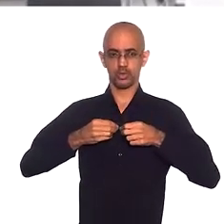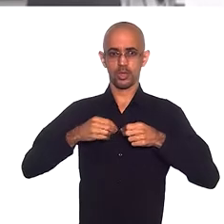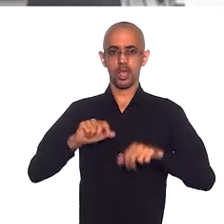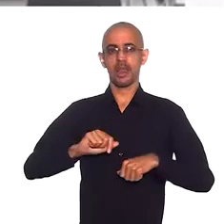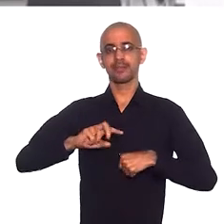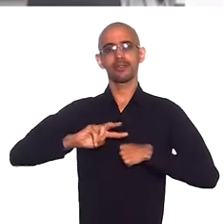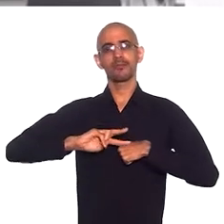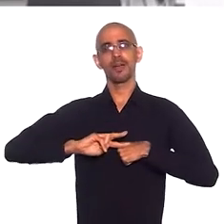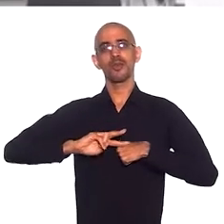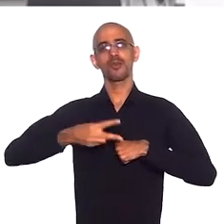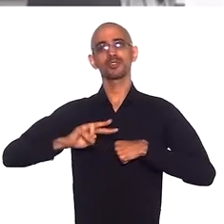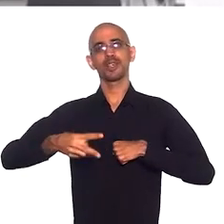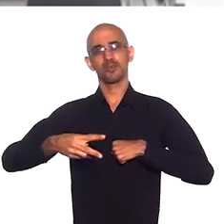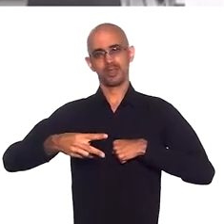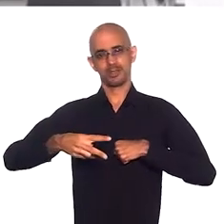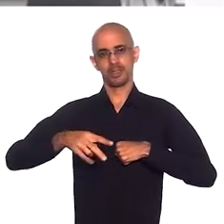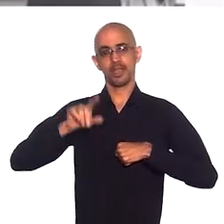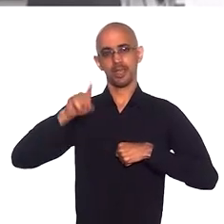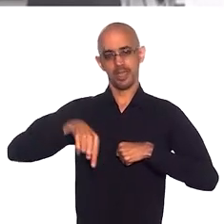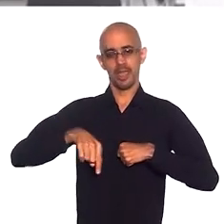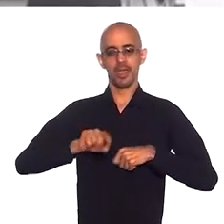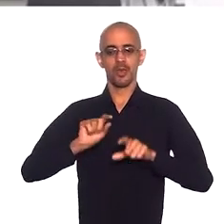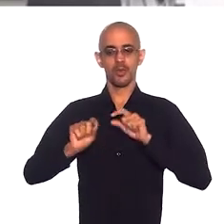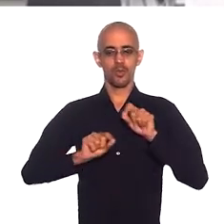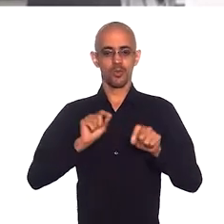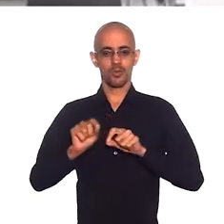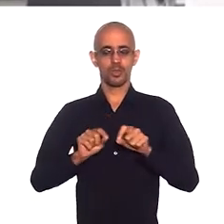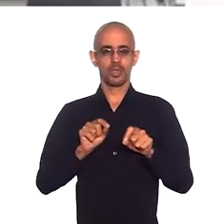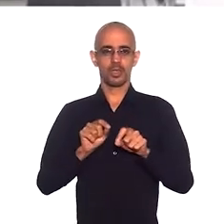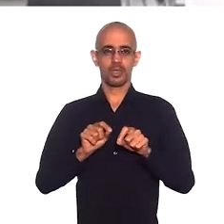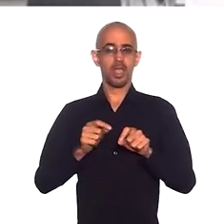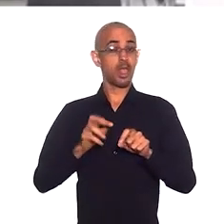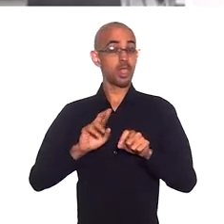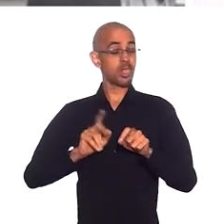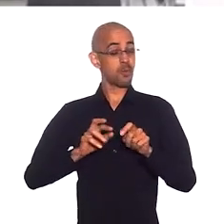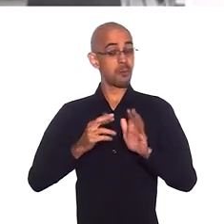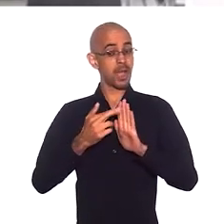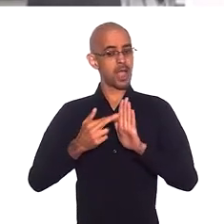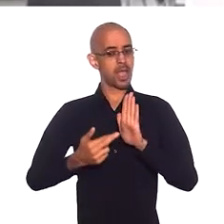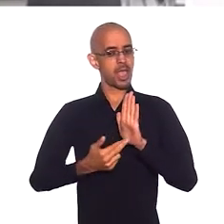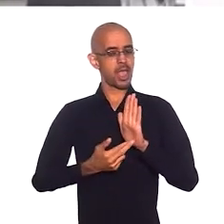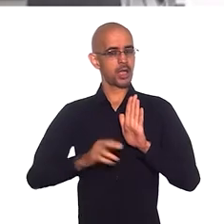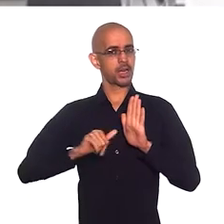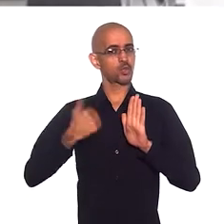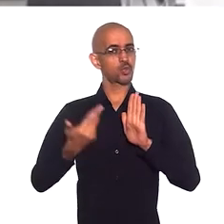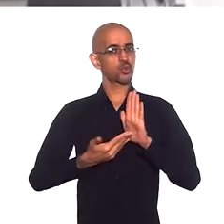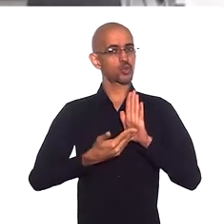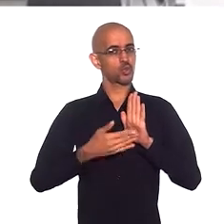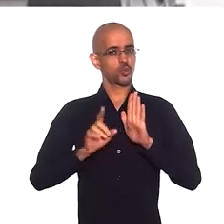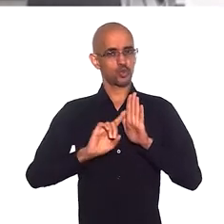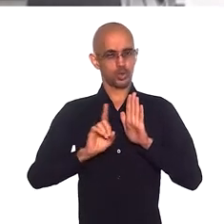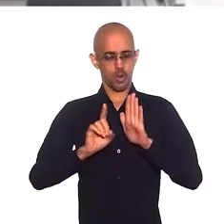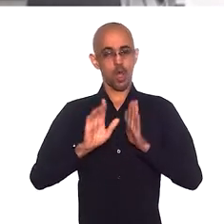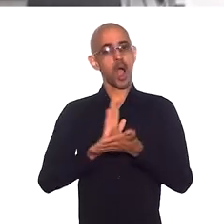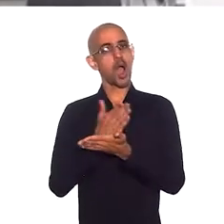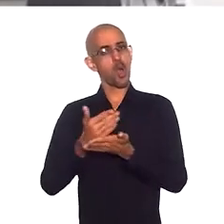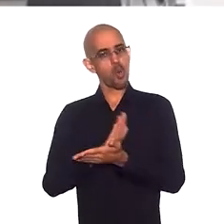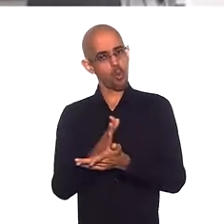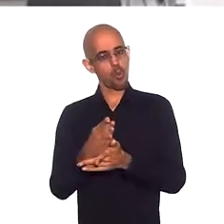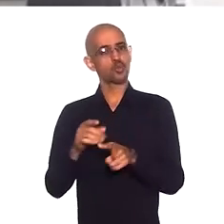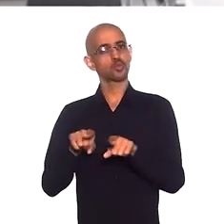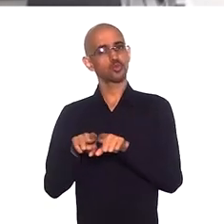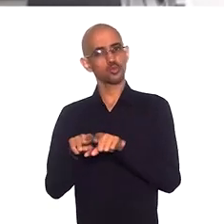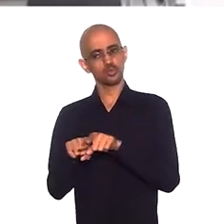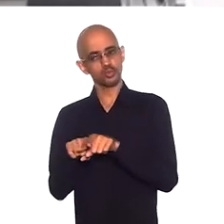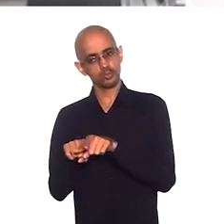um resultado. É um caso que eu trago, que não quer dizer que é regra comum, tem muitos companheiros, companheiros da luta da economia